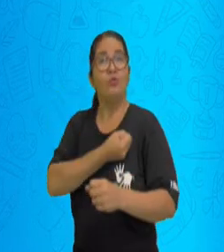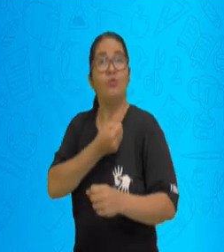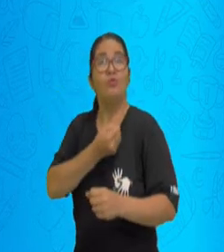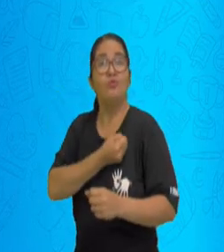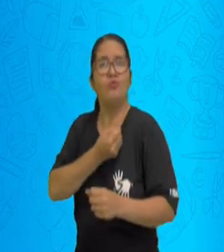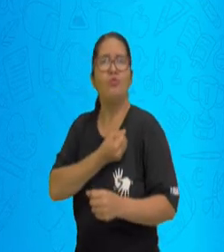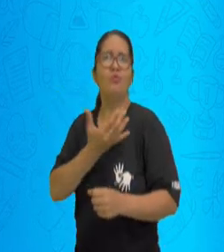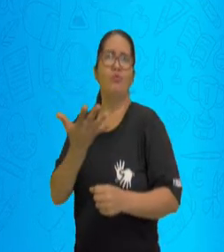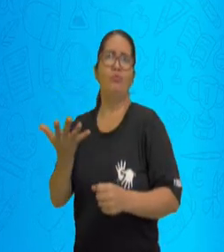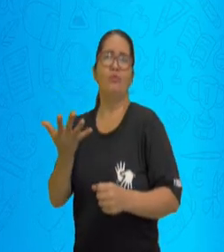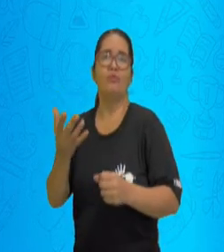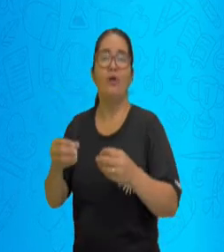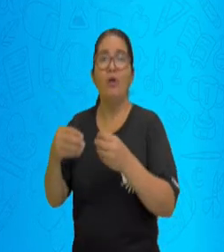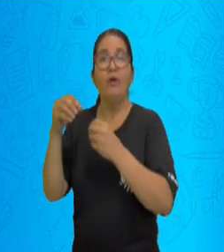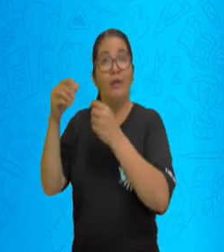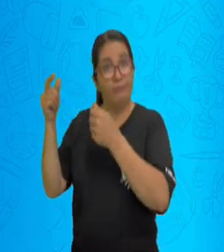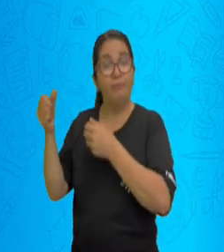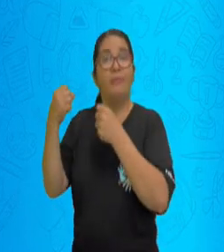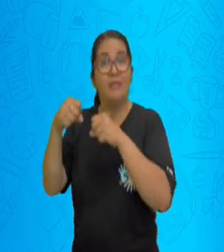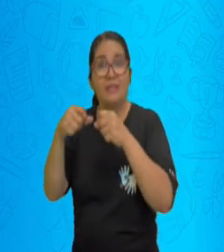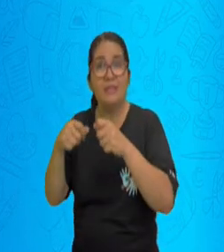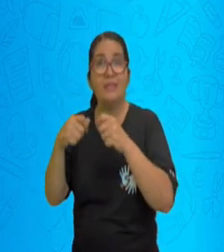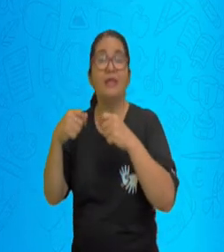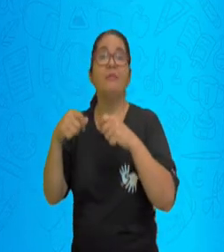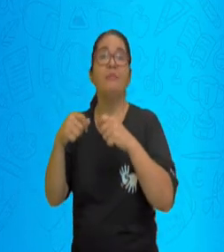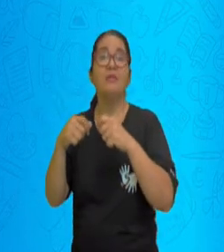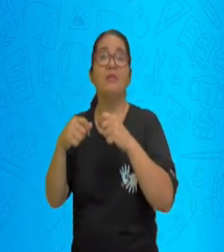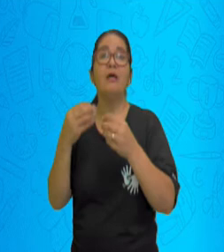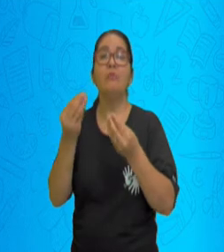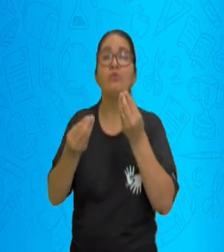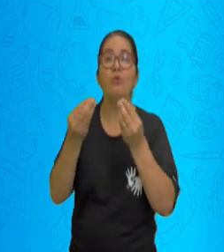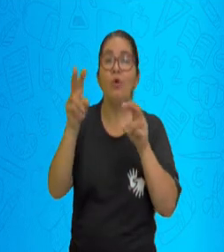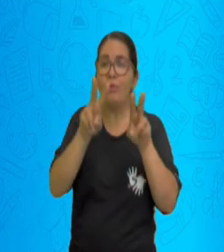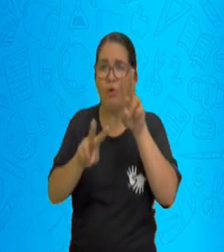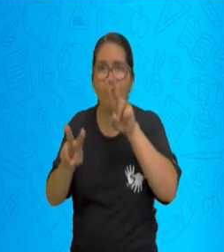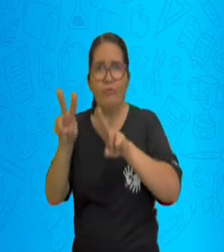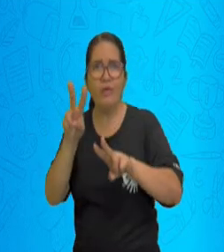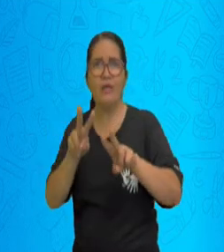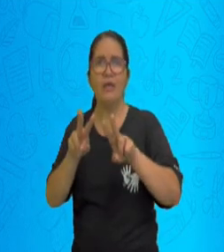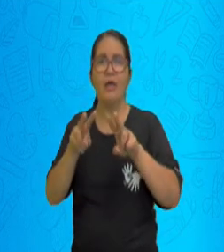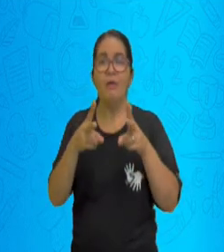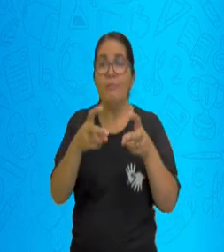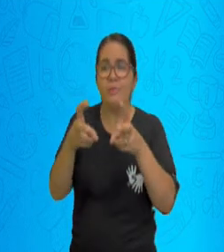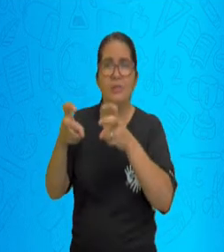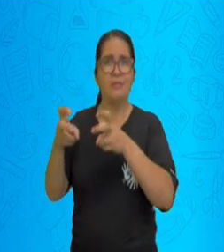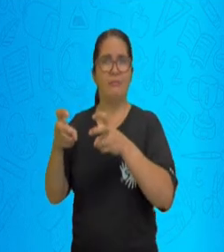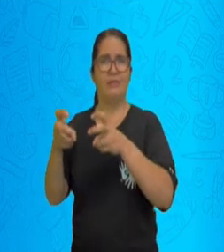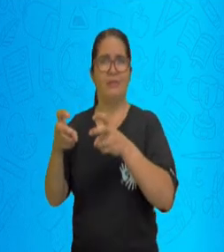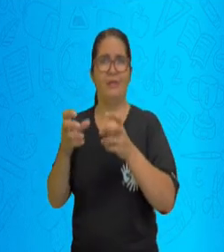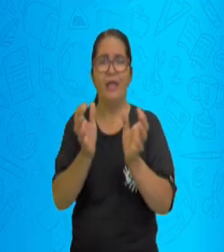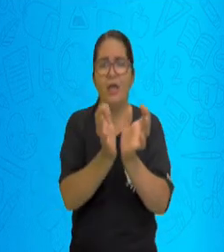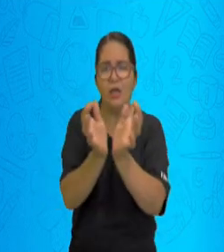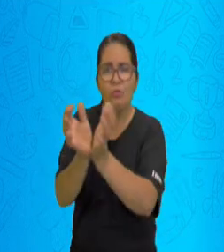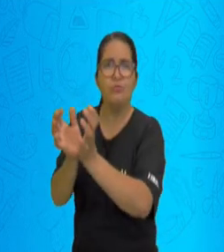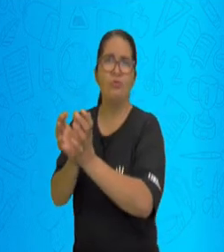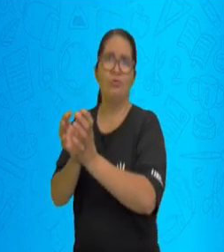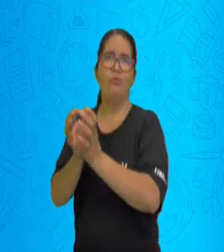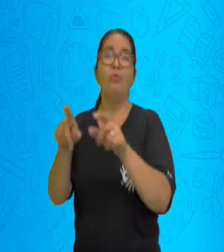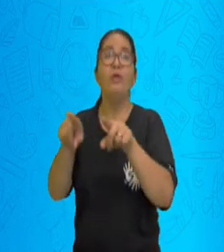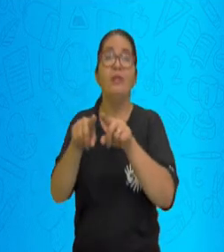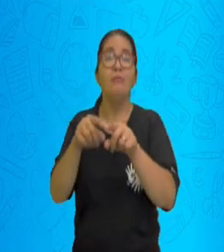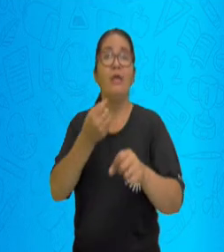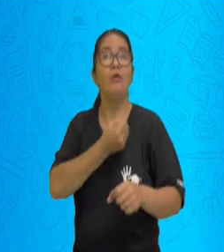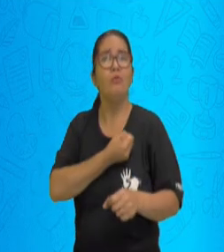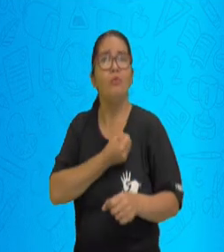14 menos 12, estabelecem sistemas de igualdade, porque eles chegam no mesmo resultado.